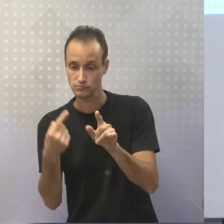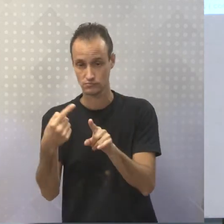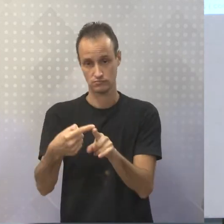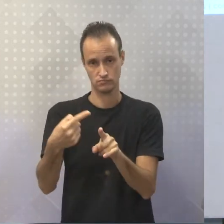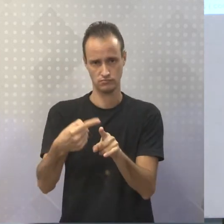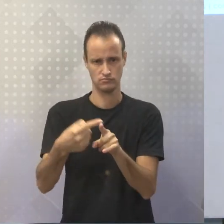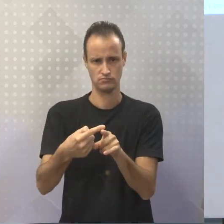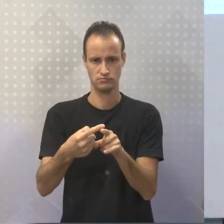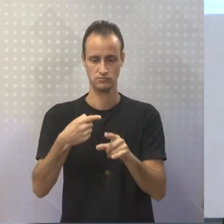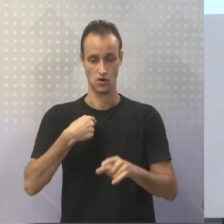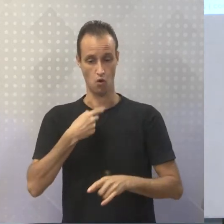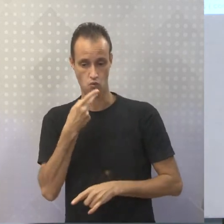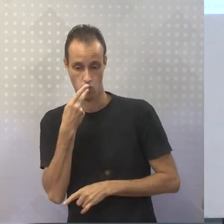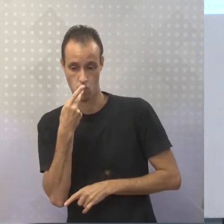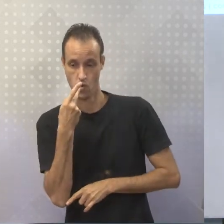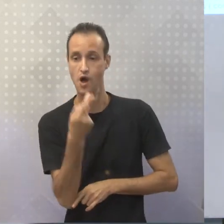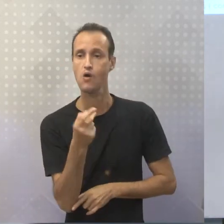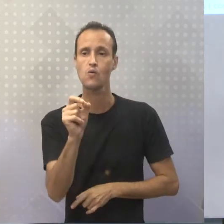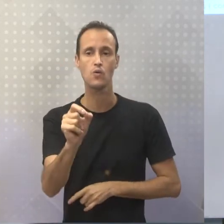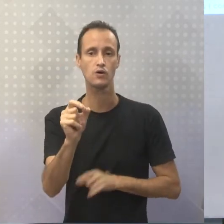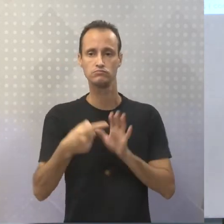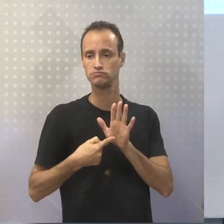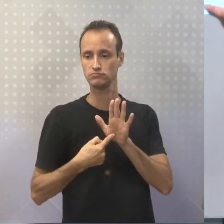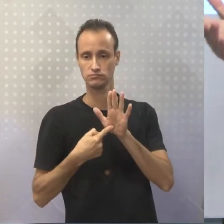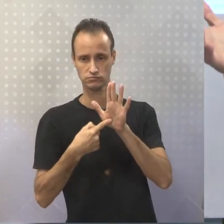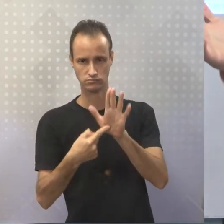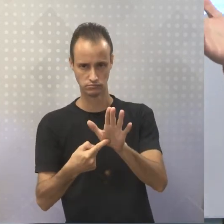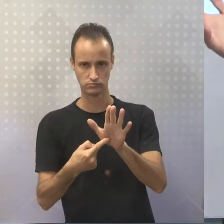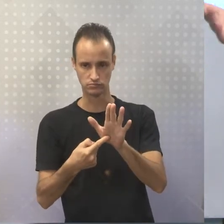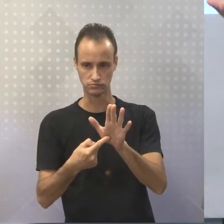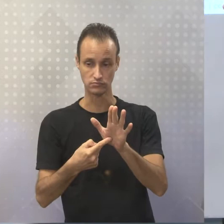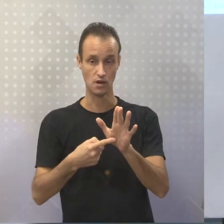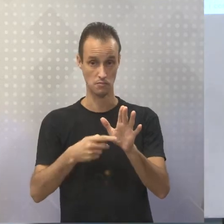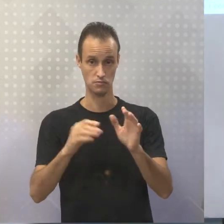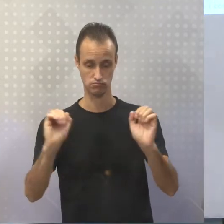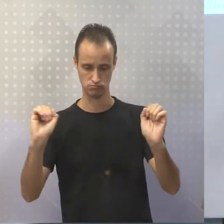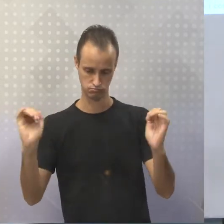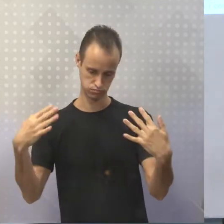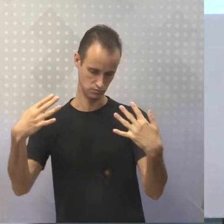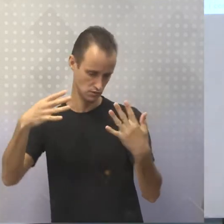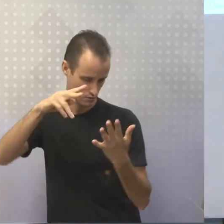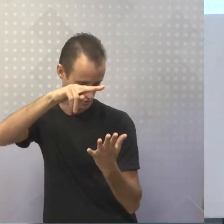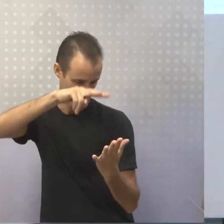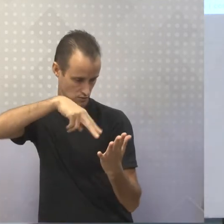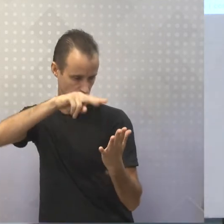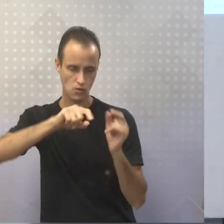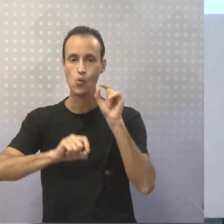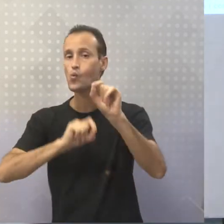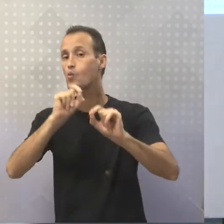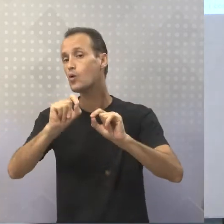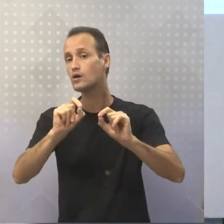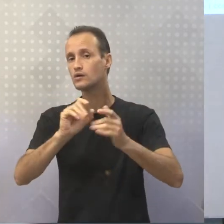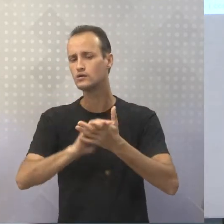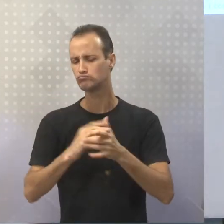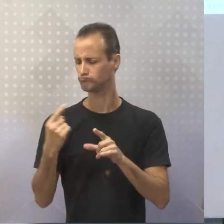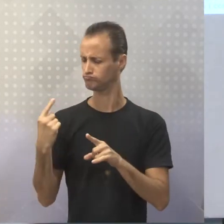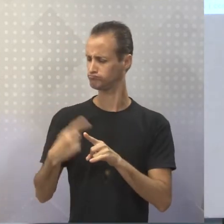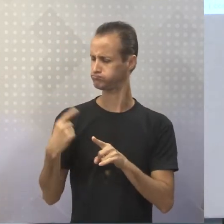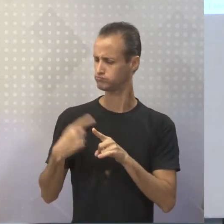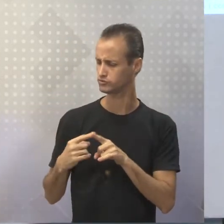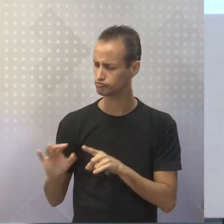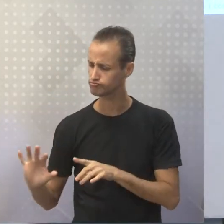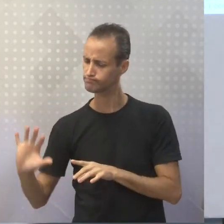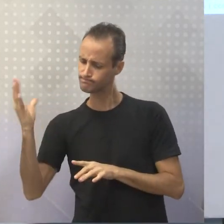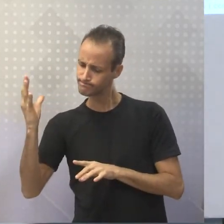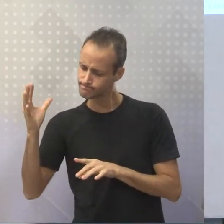Porque eu vou dizer, eu vou mostrar para o meu leitor ou o meu espectador, né? Por que que isso